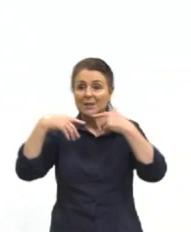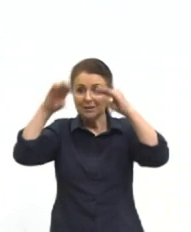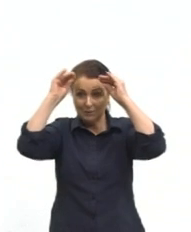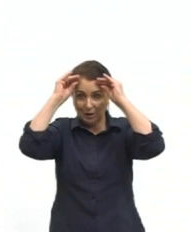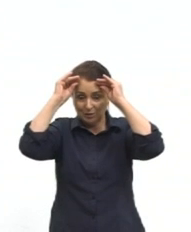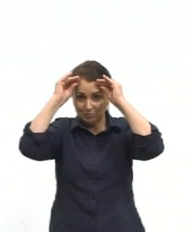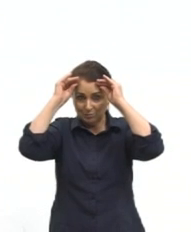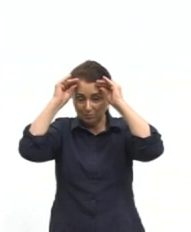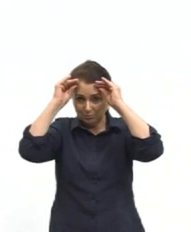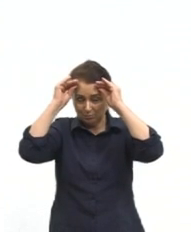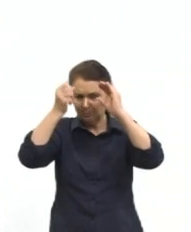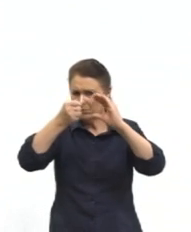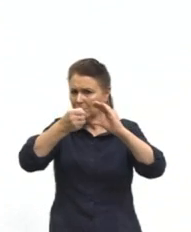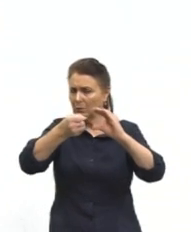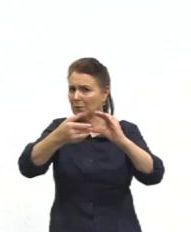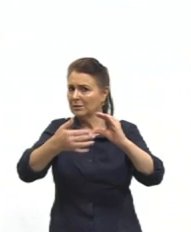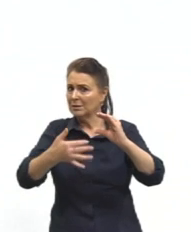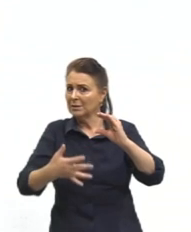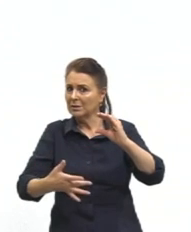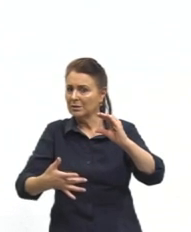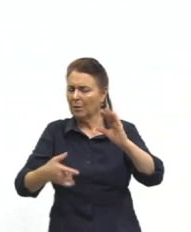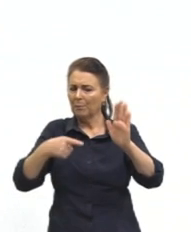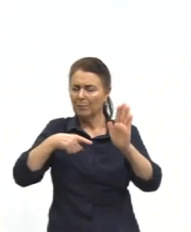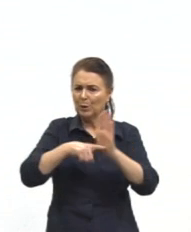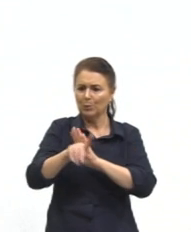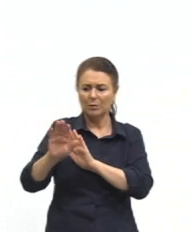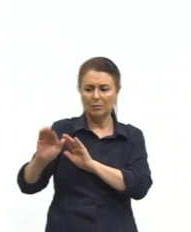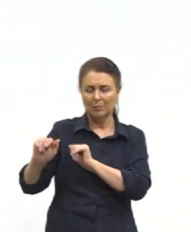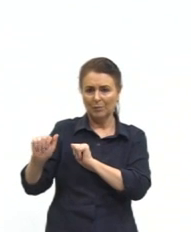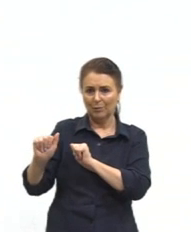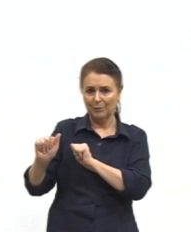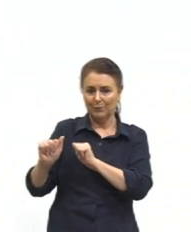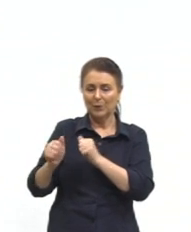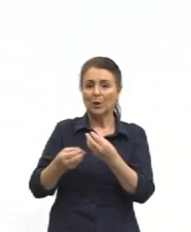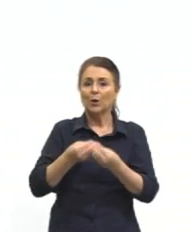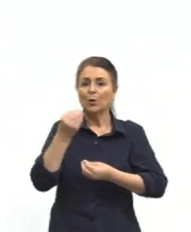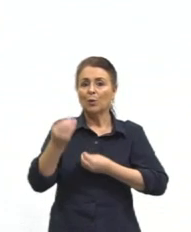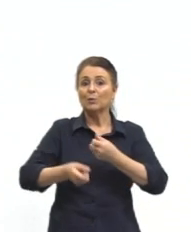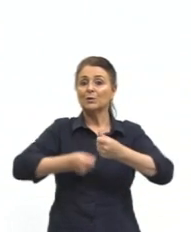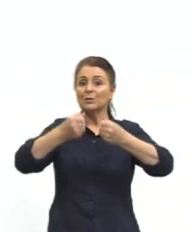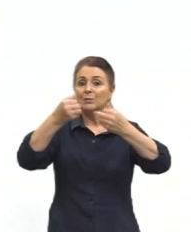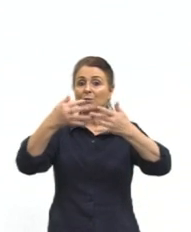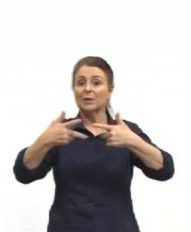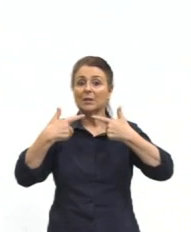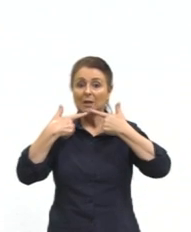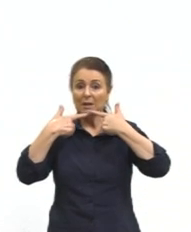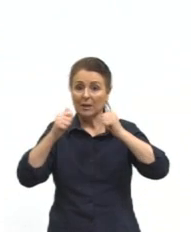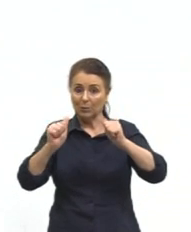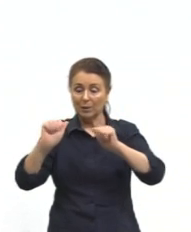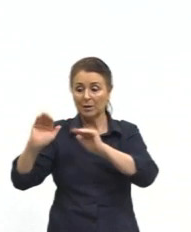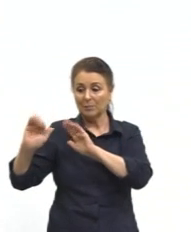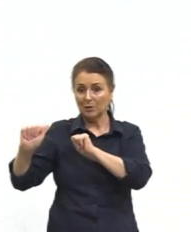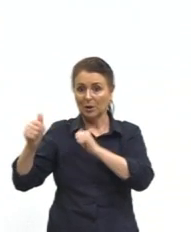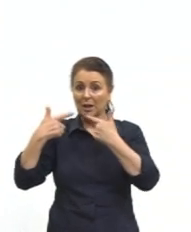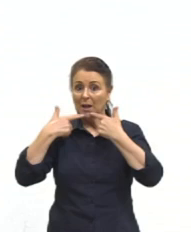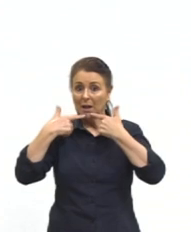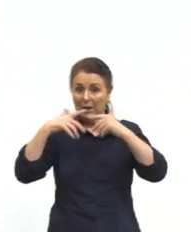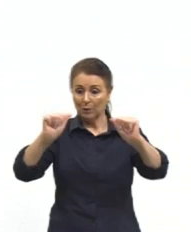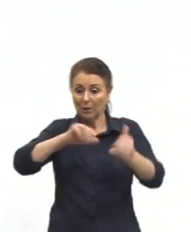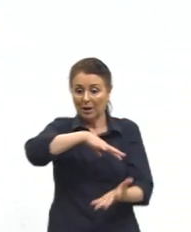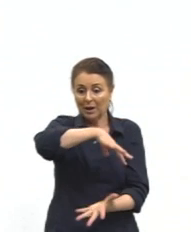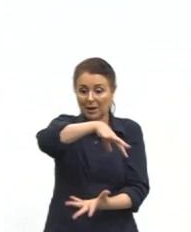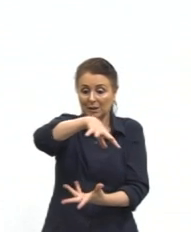Quais foram as características dessas questões? Como nós estamos falando de língua espanhola, língua estrangeira,